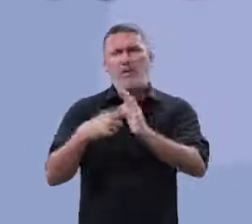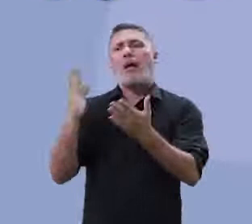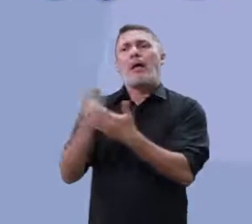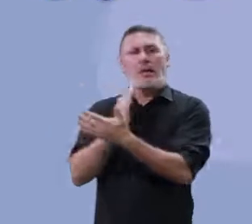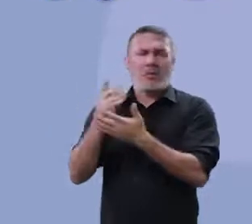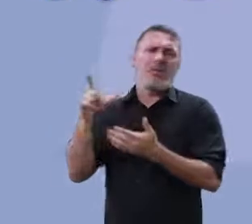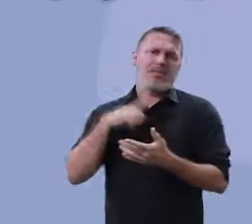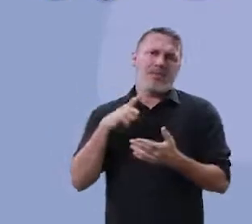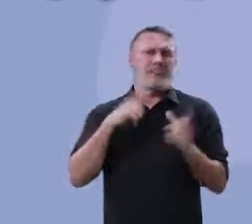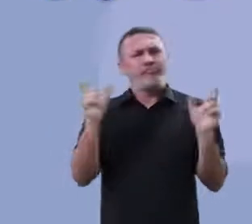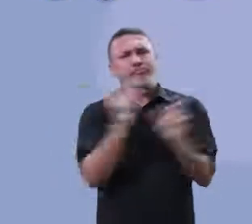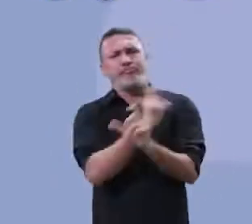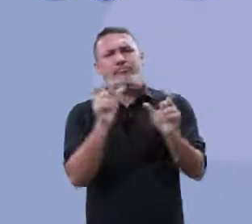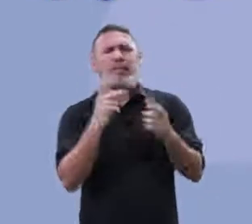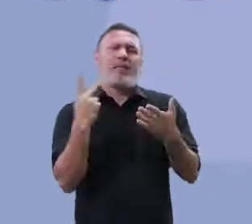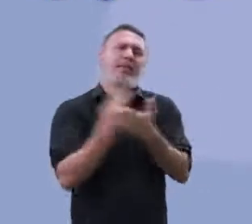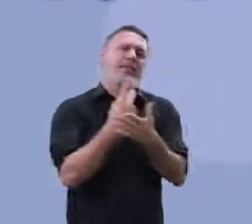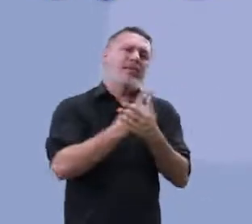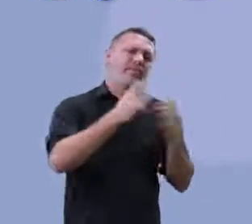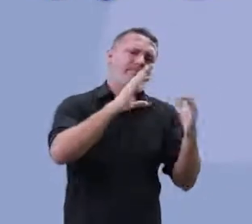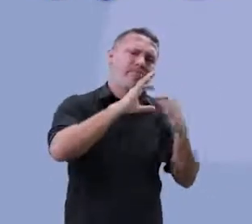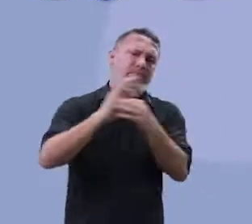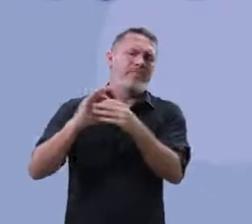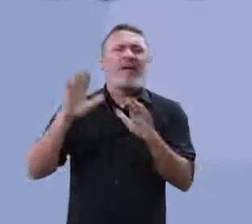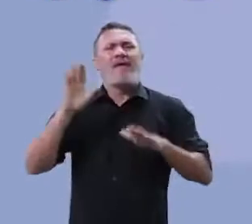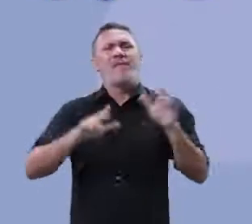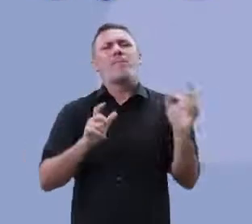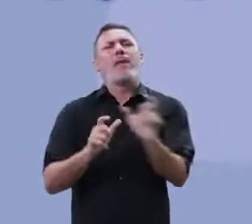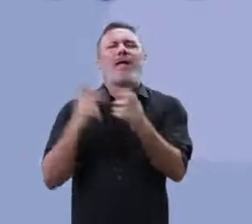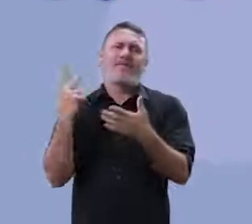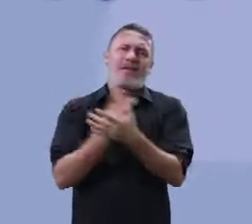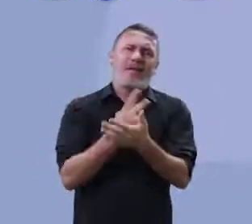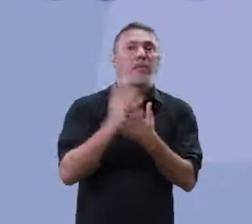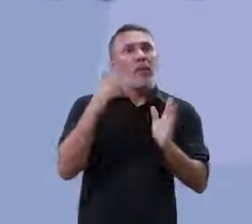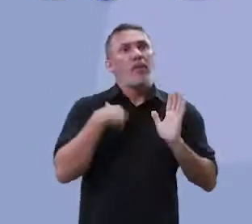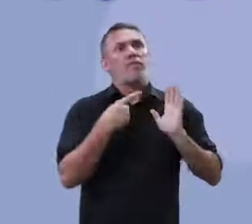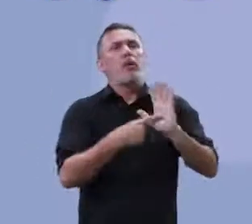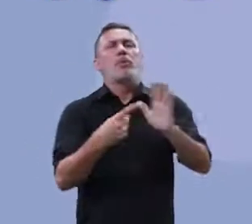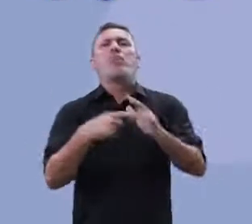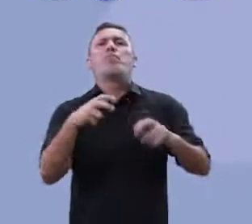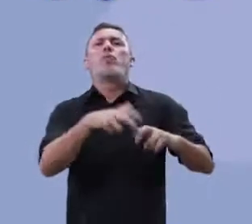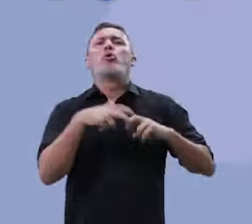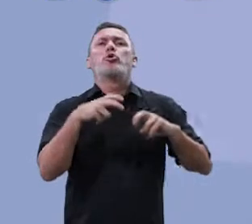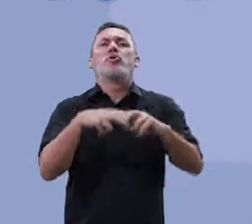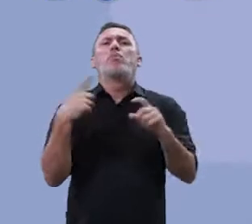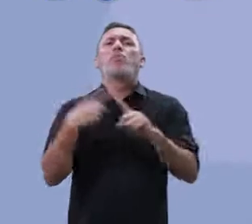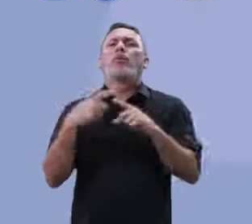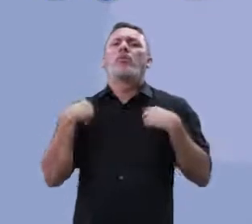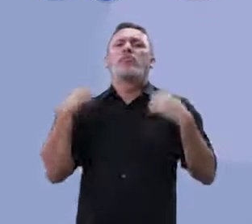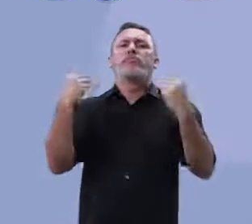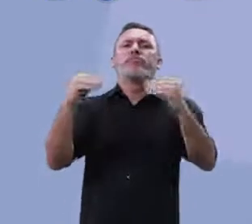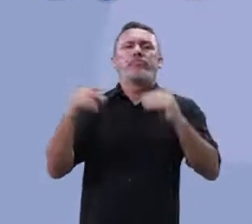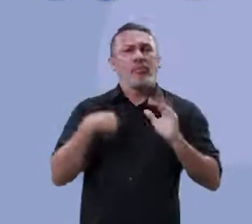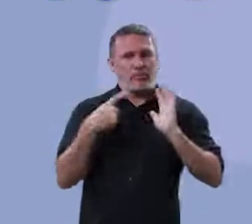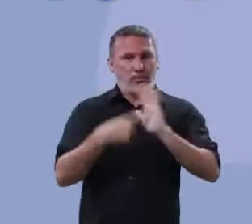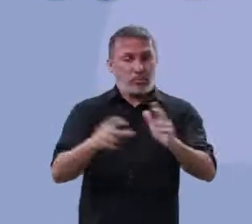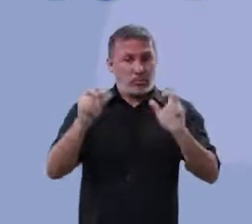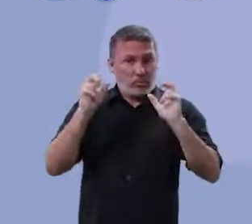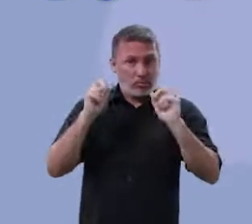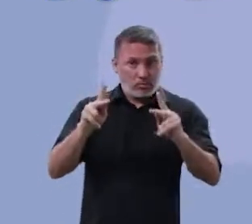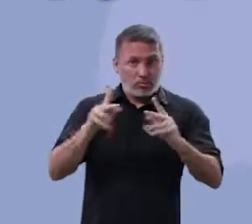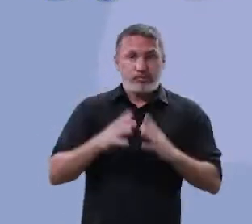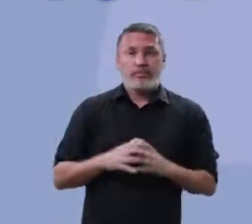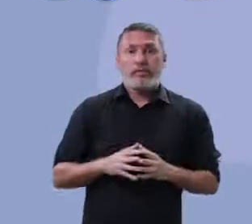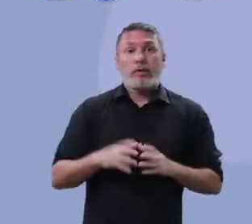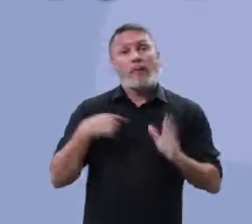alguns com erros de concordância ou erros de escrita, mas eu vou mostrar a vocês o motivo porque eu coloquei ali, beleza?